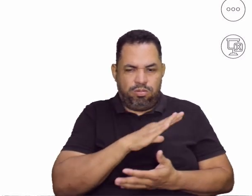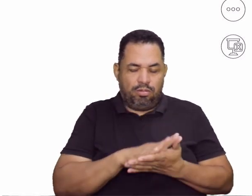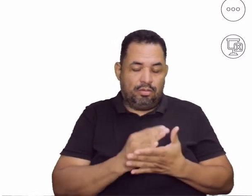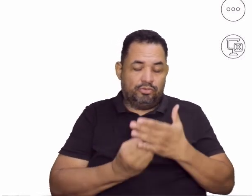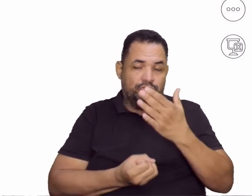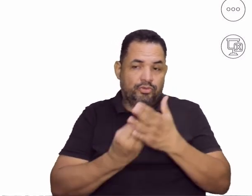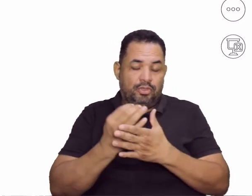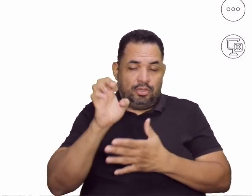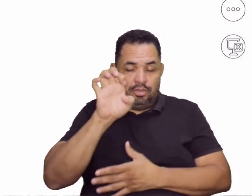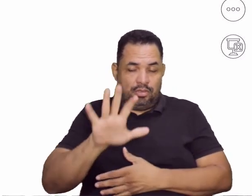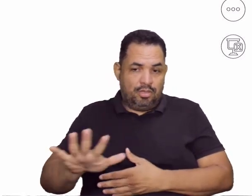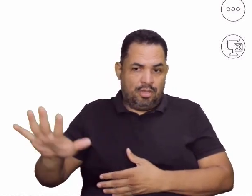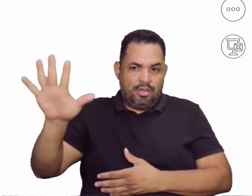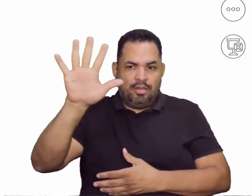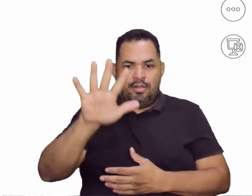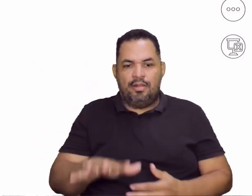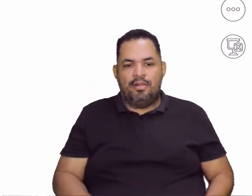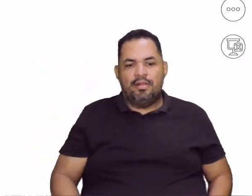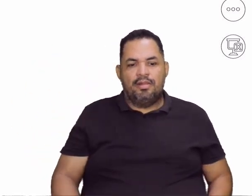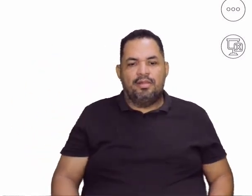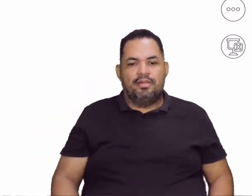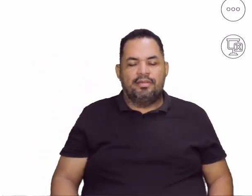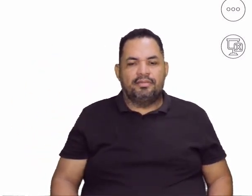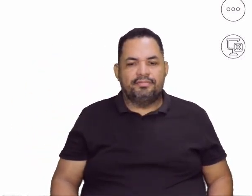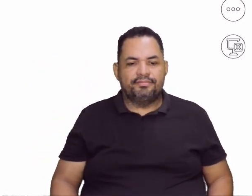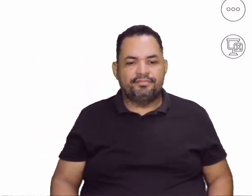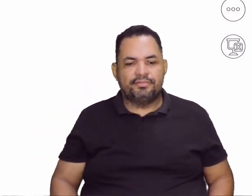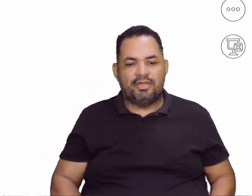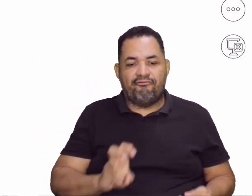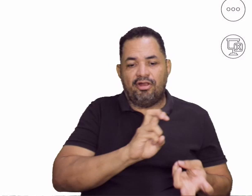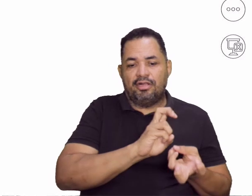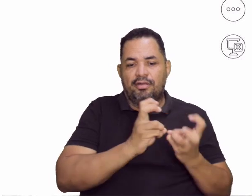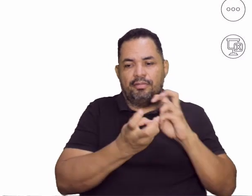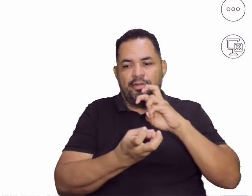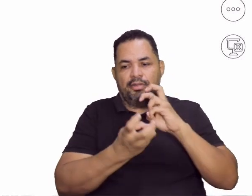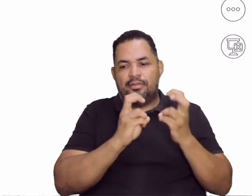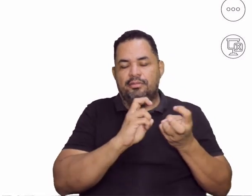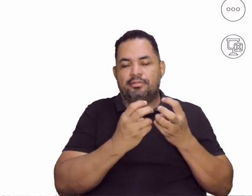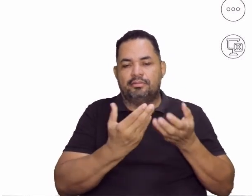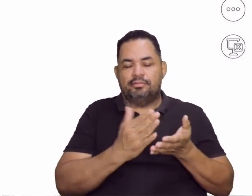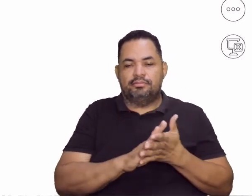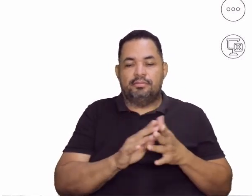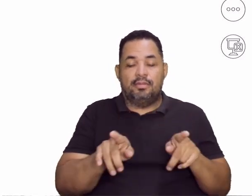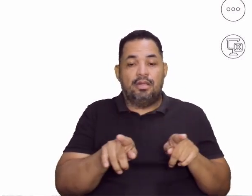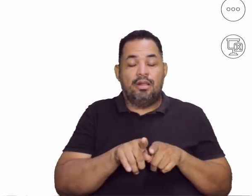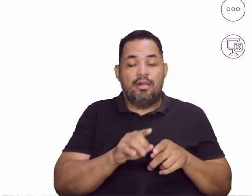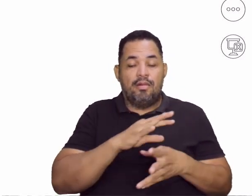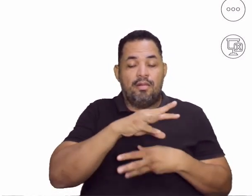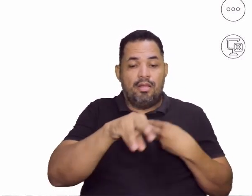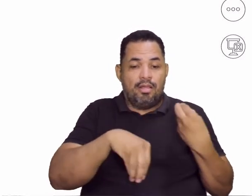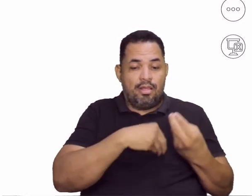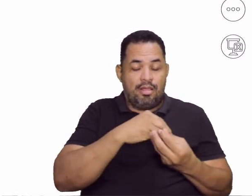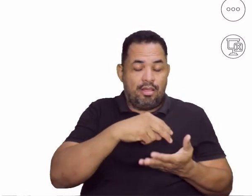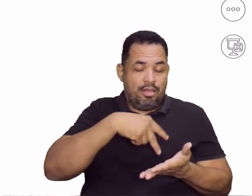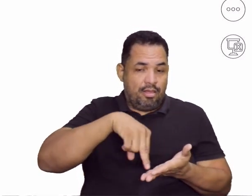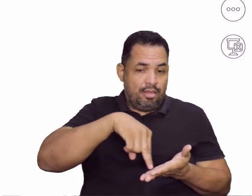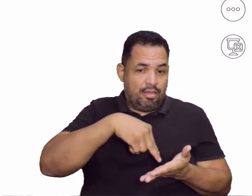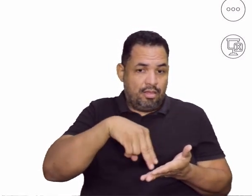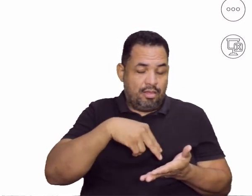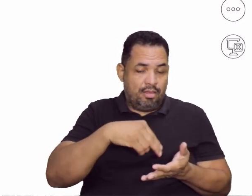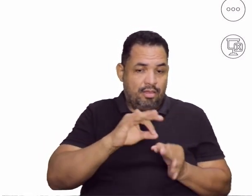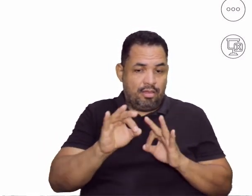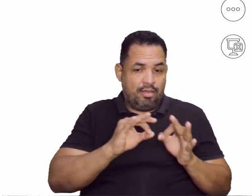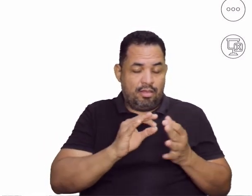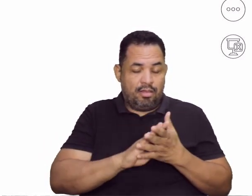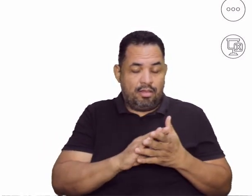Perceba como é rico, né, gente? E se eu falar de capoeira, prof? A capoeira ela é uma mistura de dança e uma